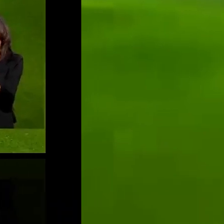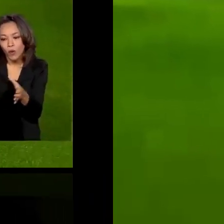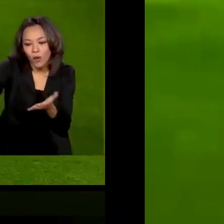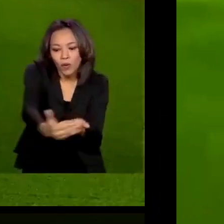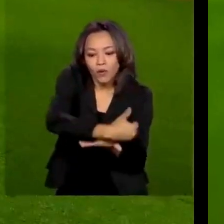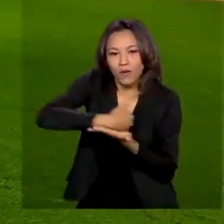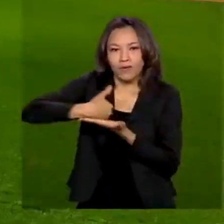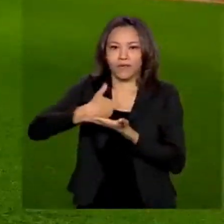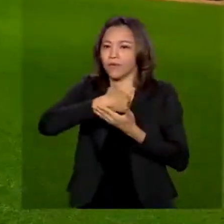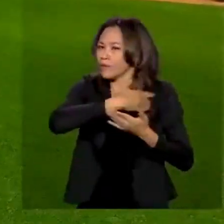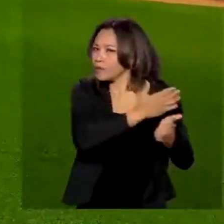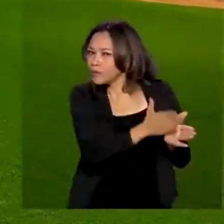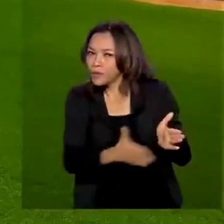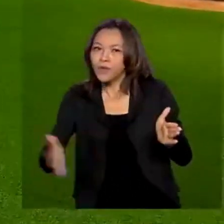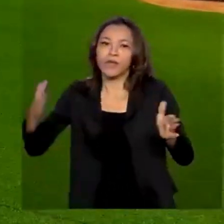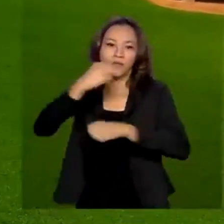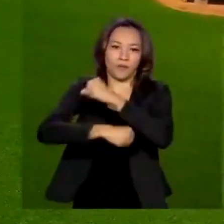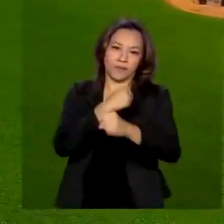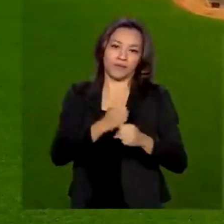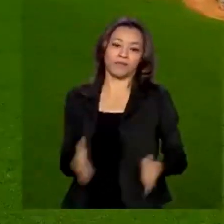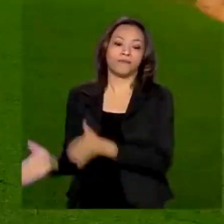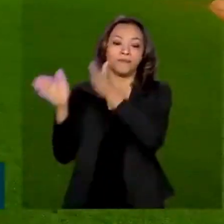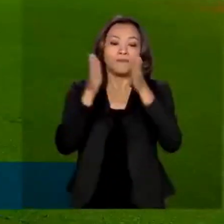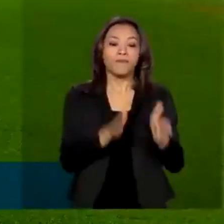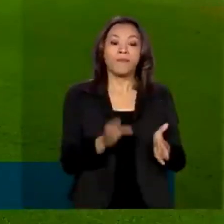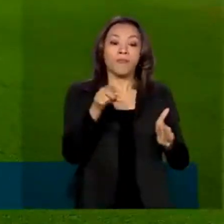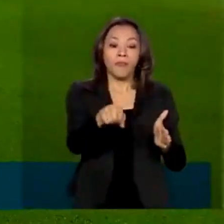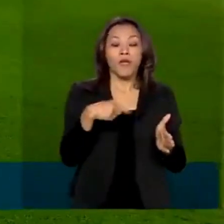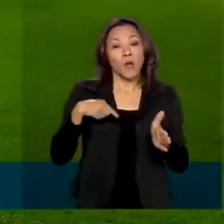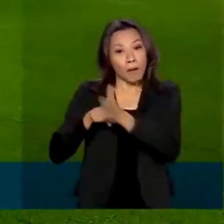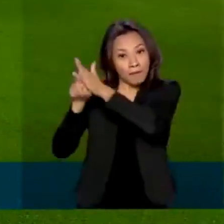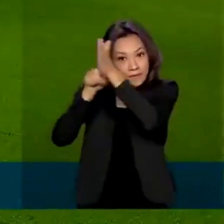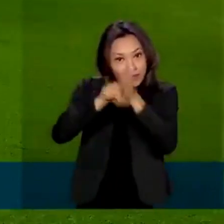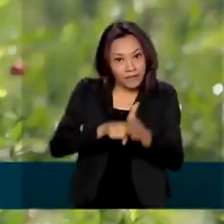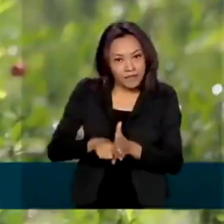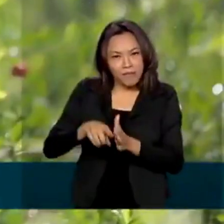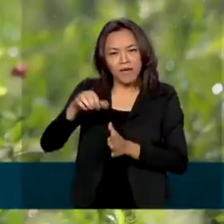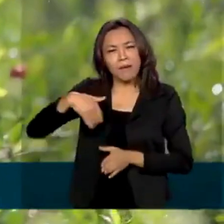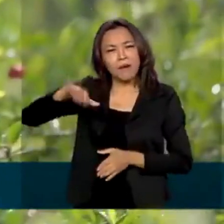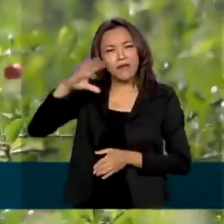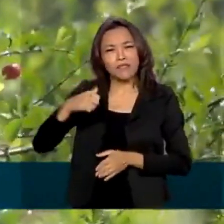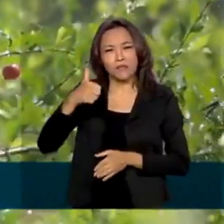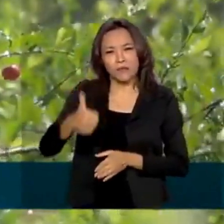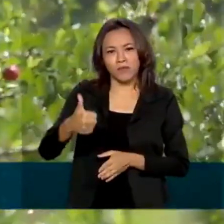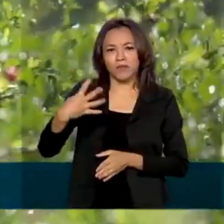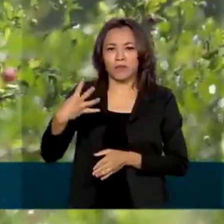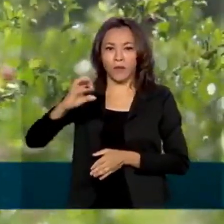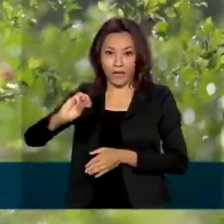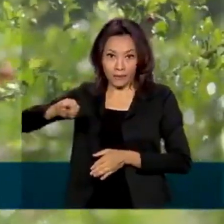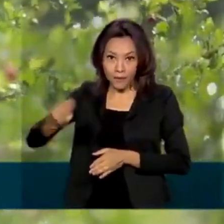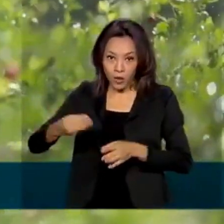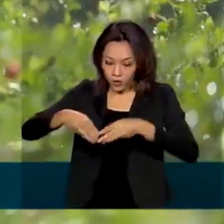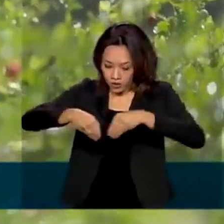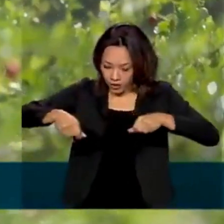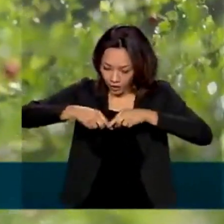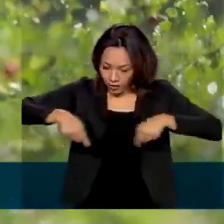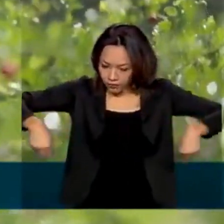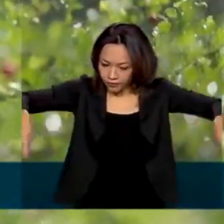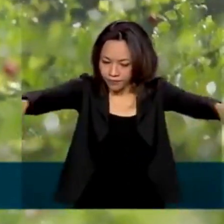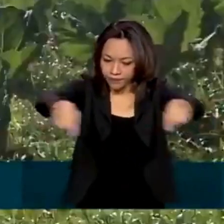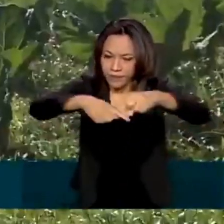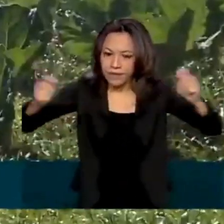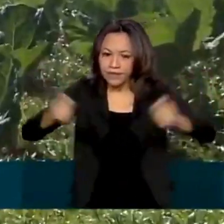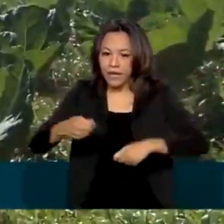O estudo buscou analisar em mais de 240 milhões de hectares onde é possível expandir a irrigação nas